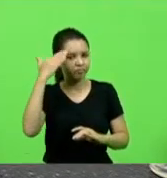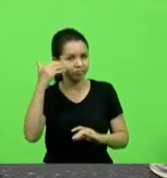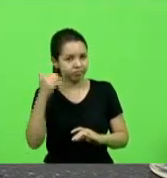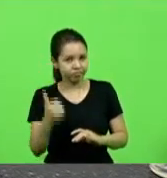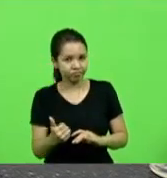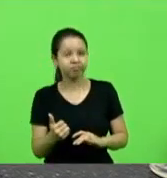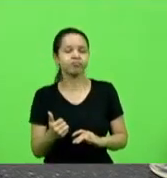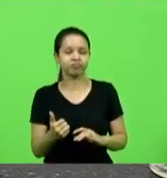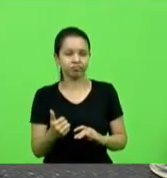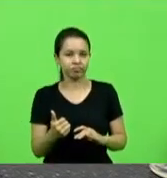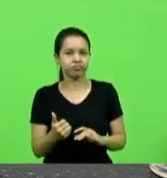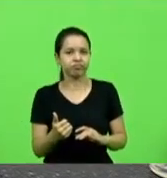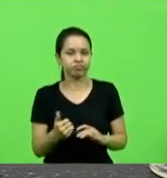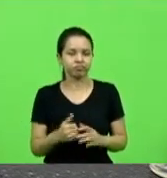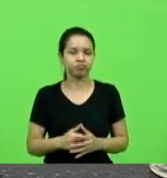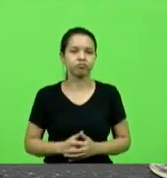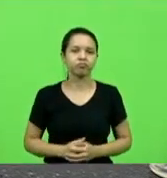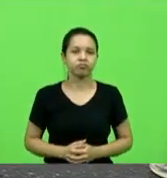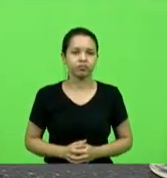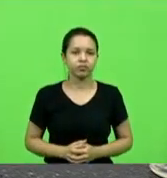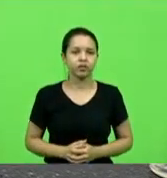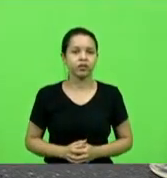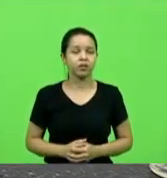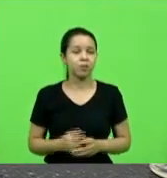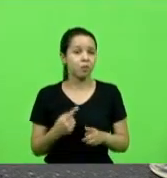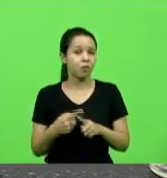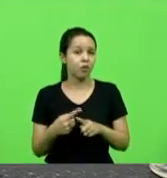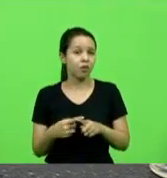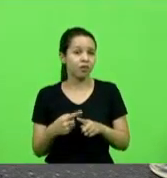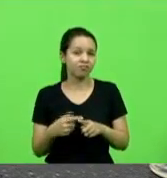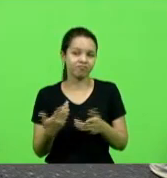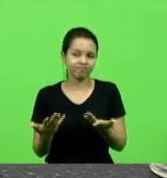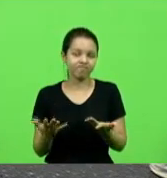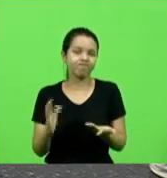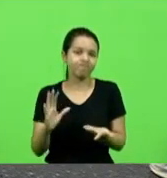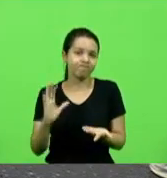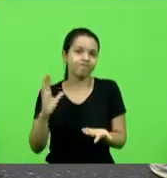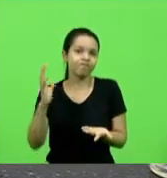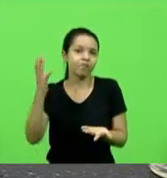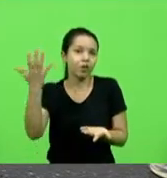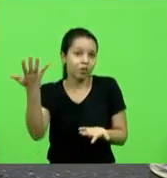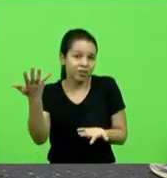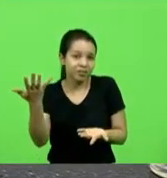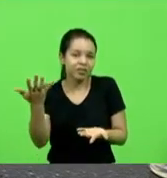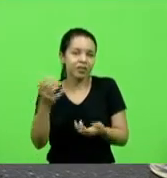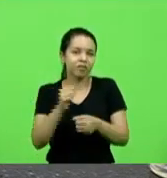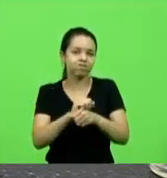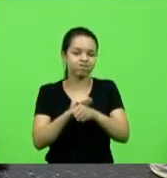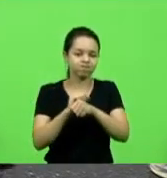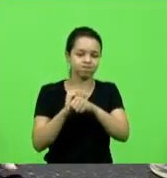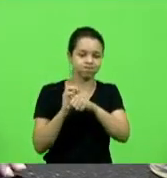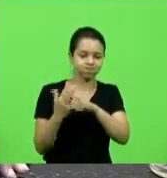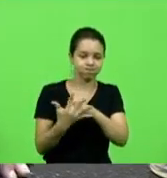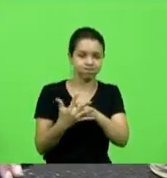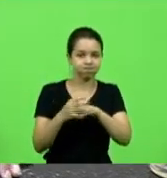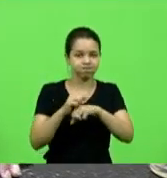catarinense dadas as circunstâncias que nos foram impostas pela pandemia